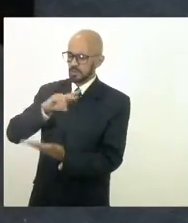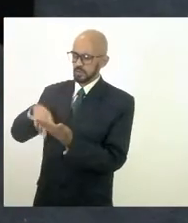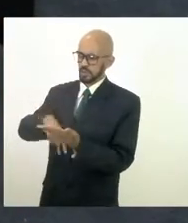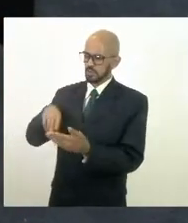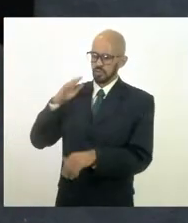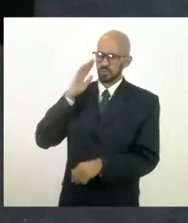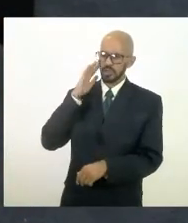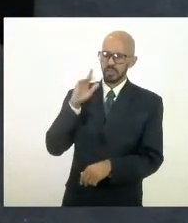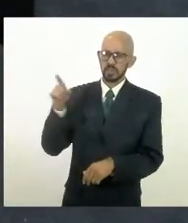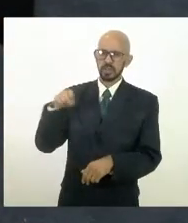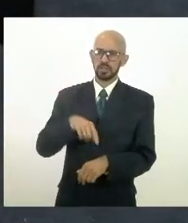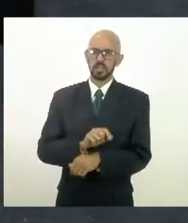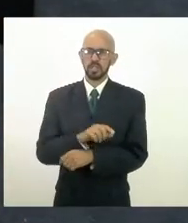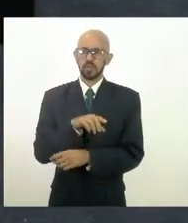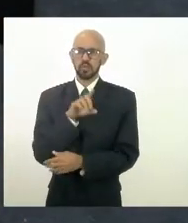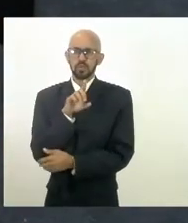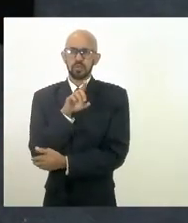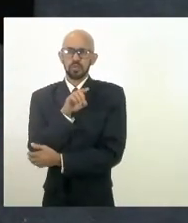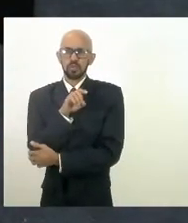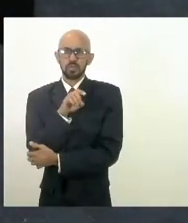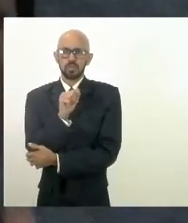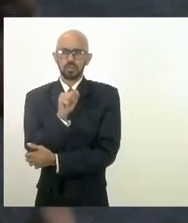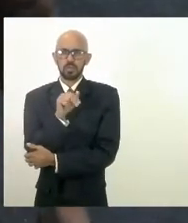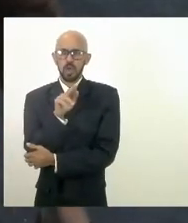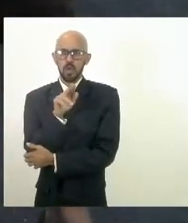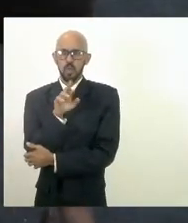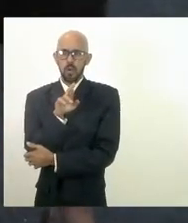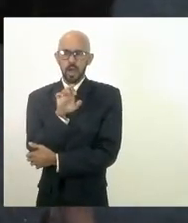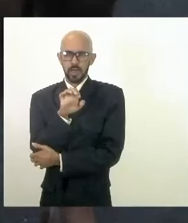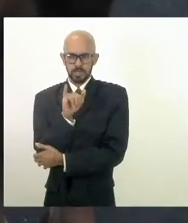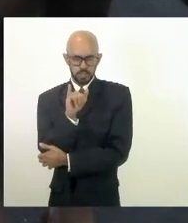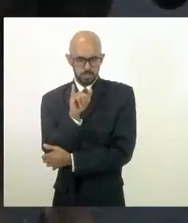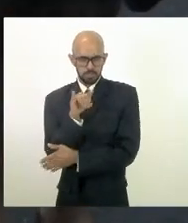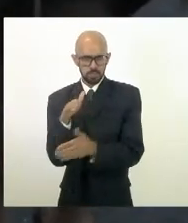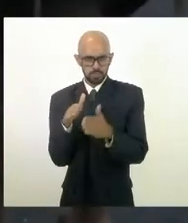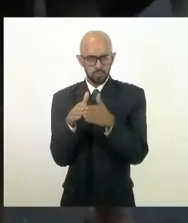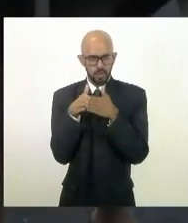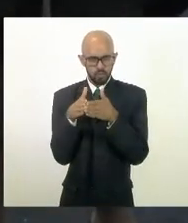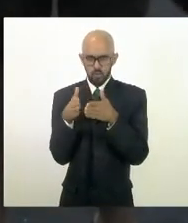fala do deputado Daware deputado Daware por favor